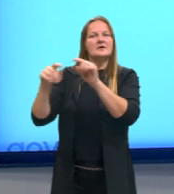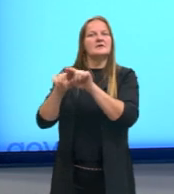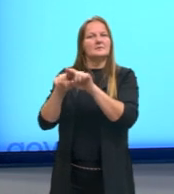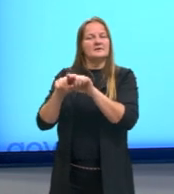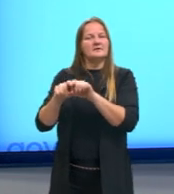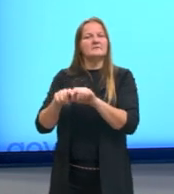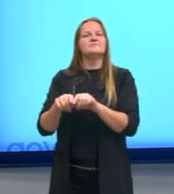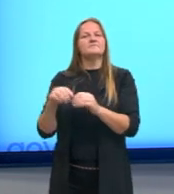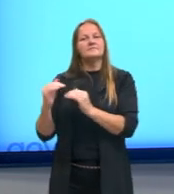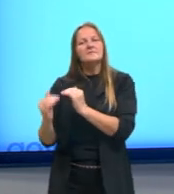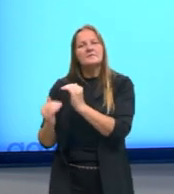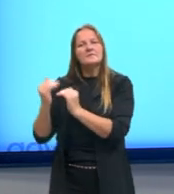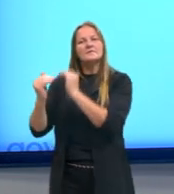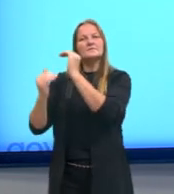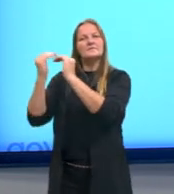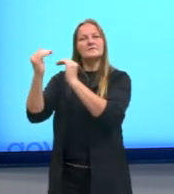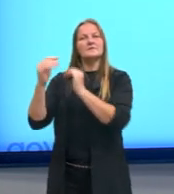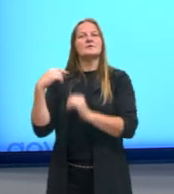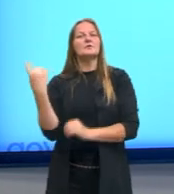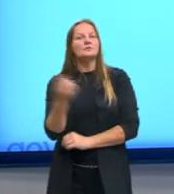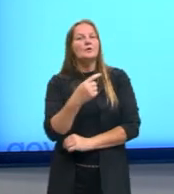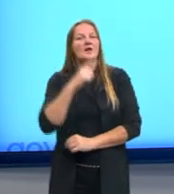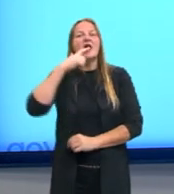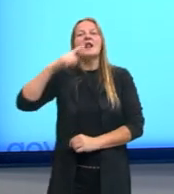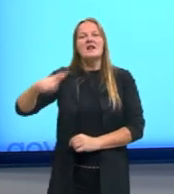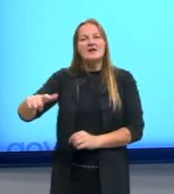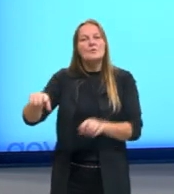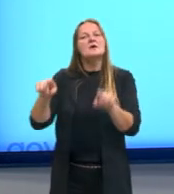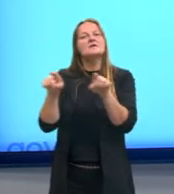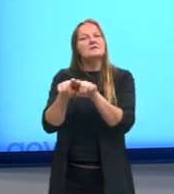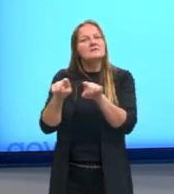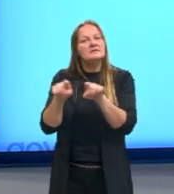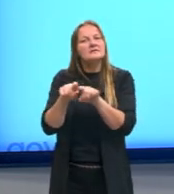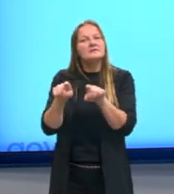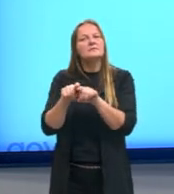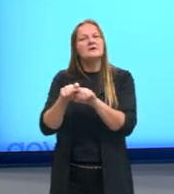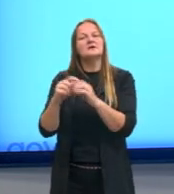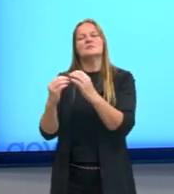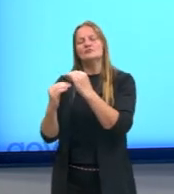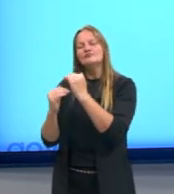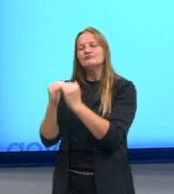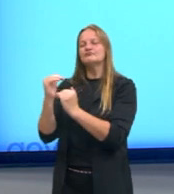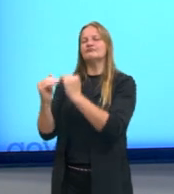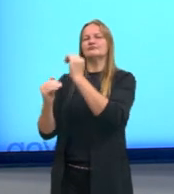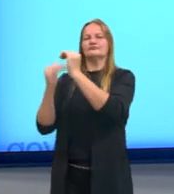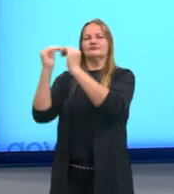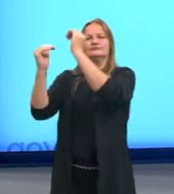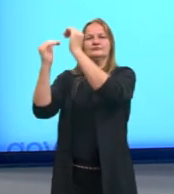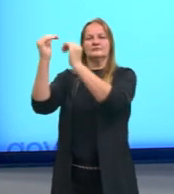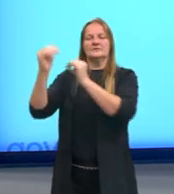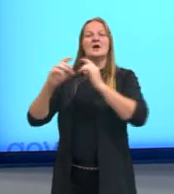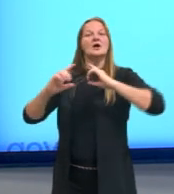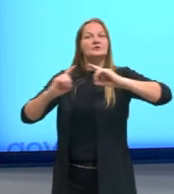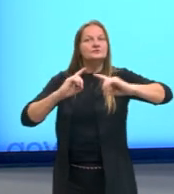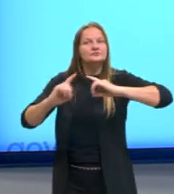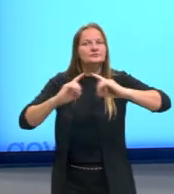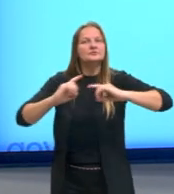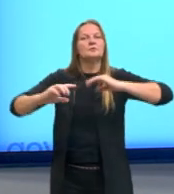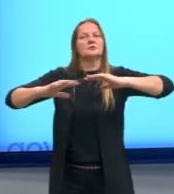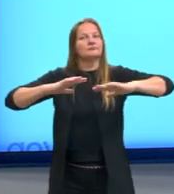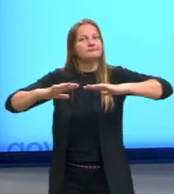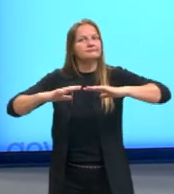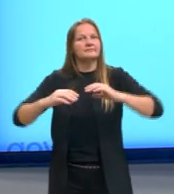evoluindo, a gente tem que pensar na língua como algo que evolui. A língua é dinâmica e ela está